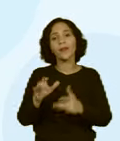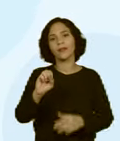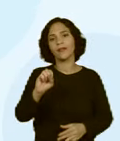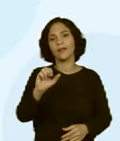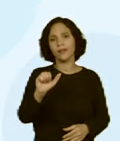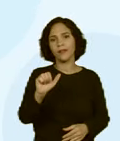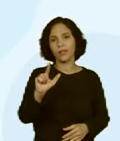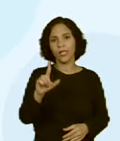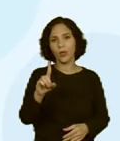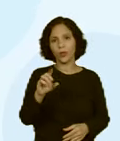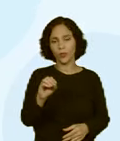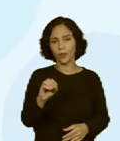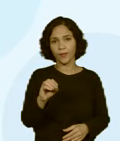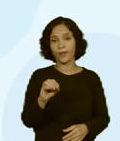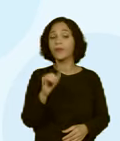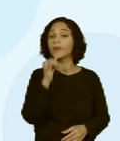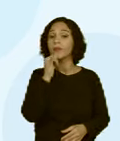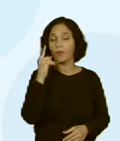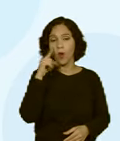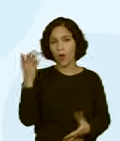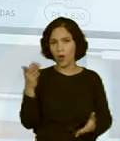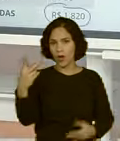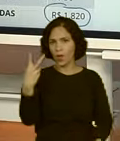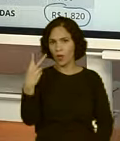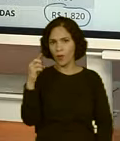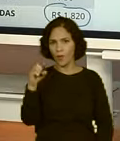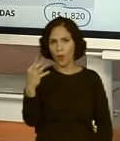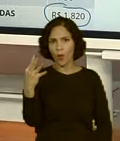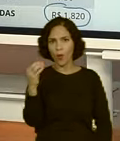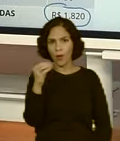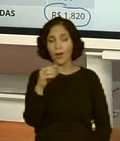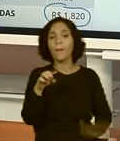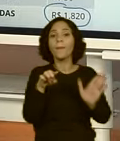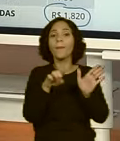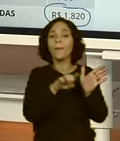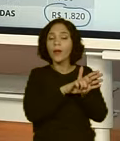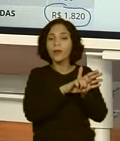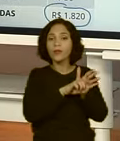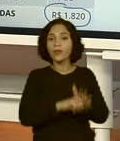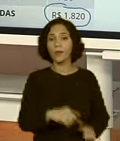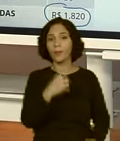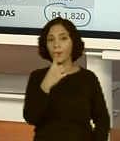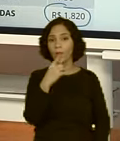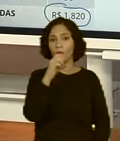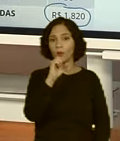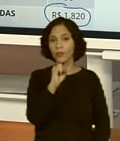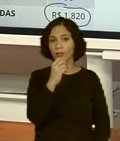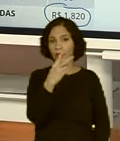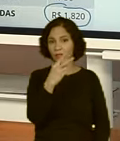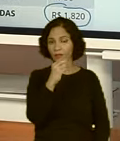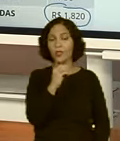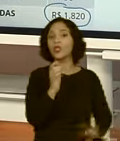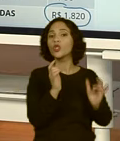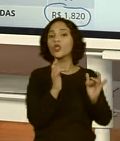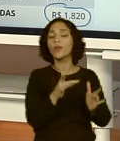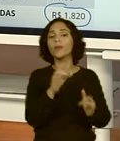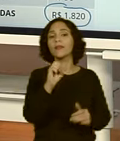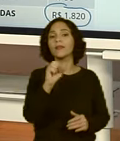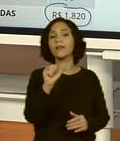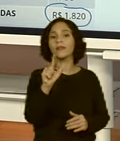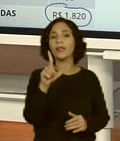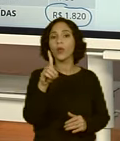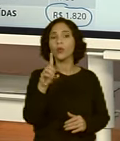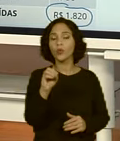Nesse caso aqui, 2.400 menos 1.820, a gente tem um saldo de 580 reais.